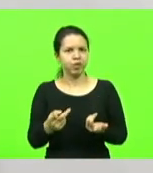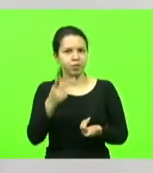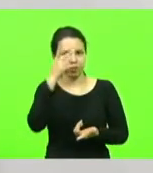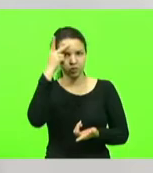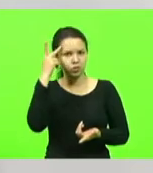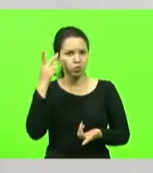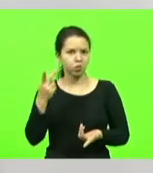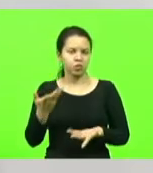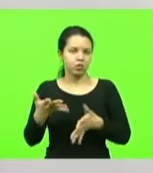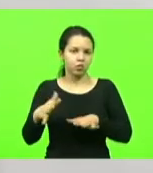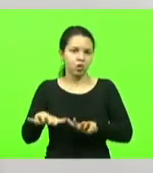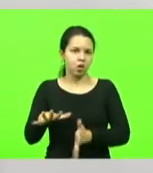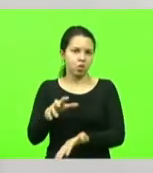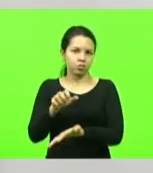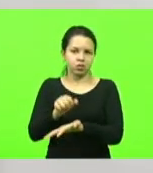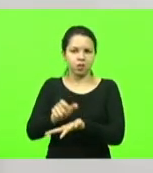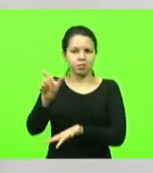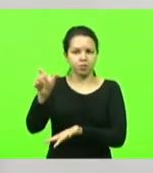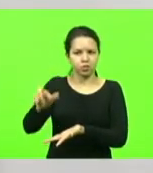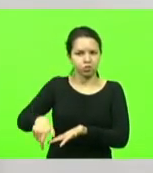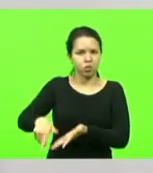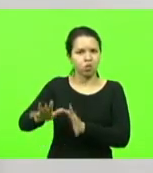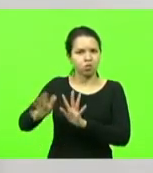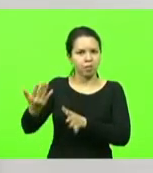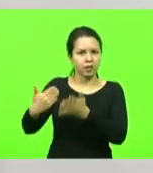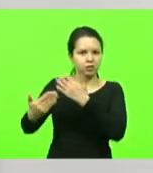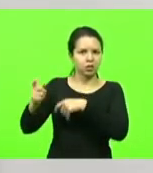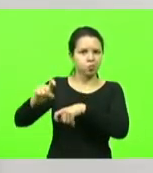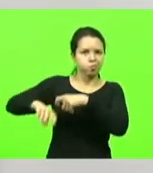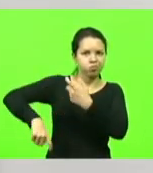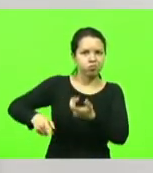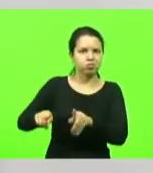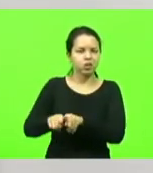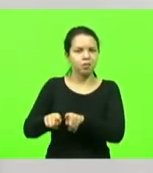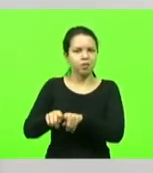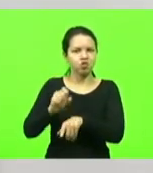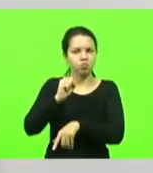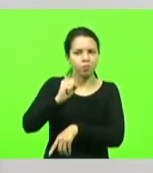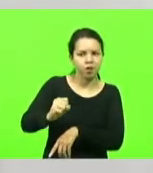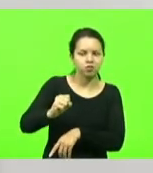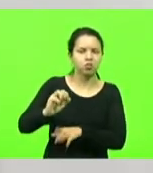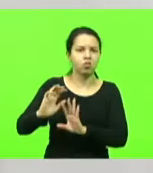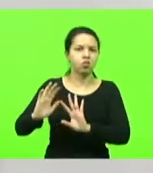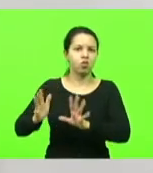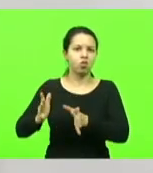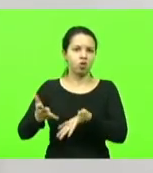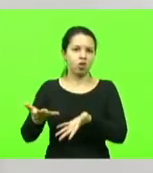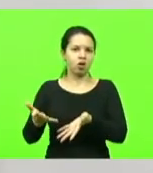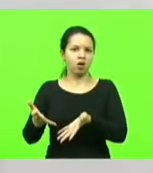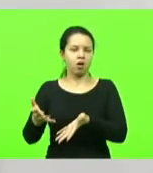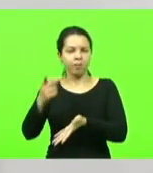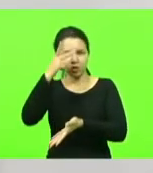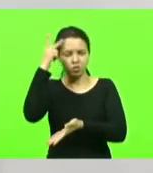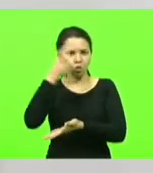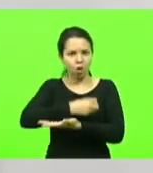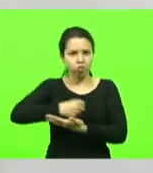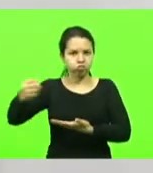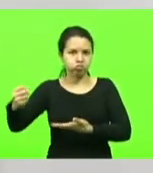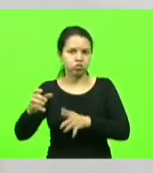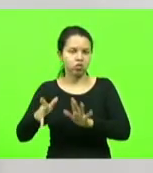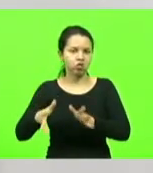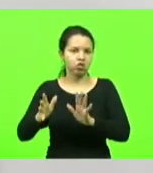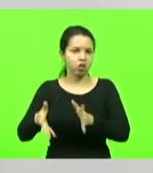estuprador, não querer contratar um assassino, um sequestrador, isso é preconceito, não é bom